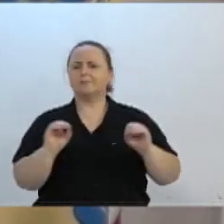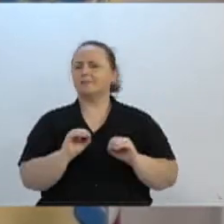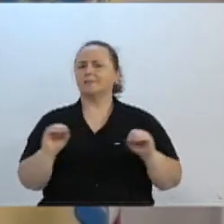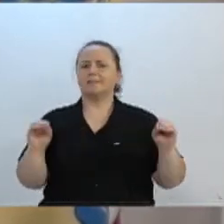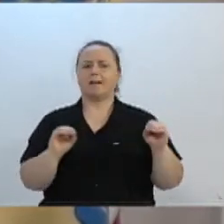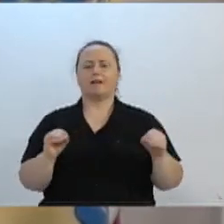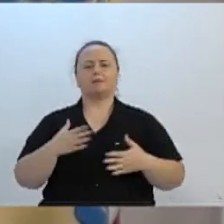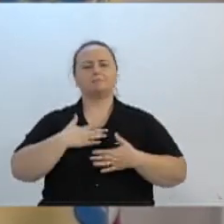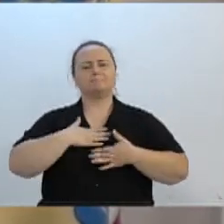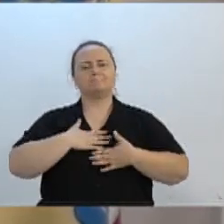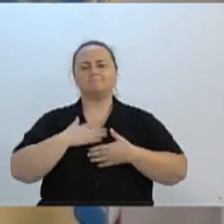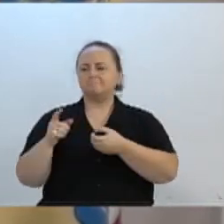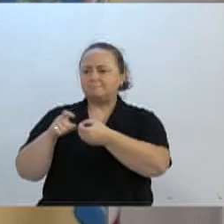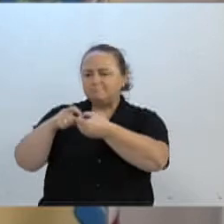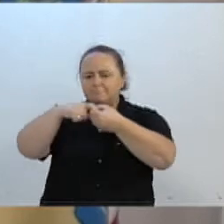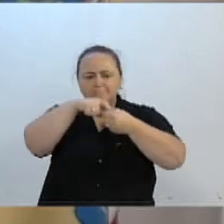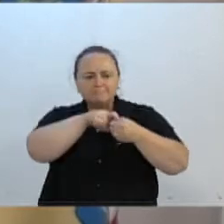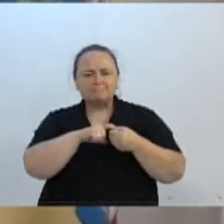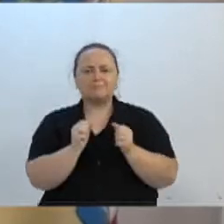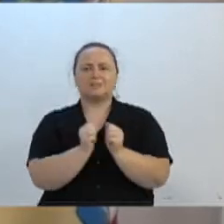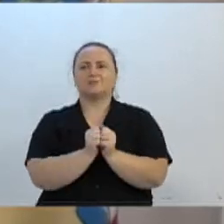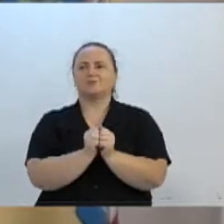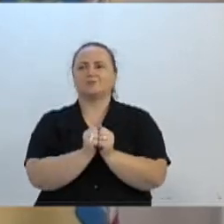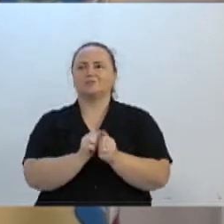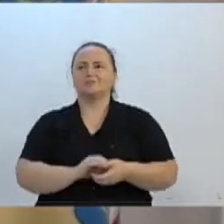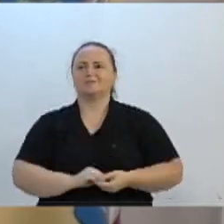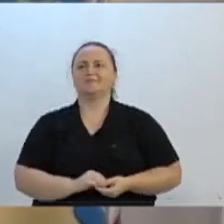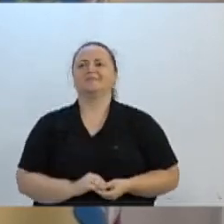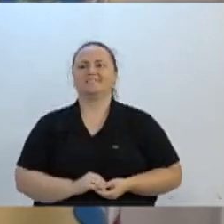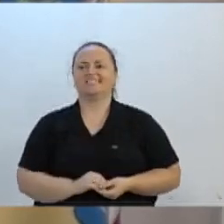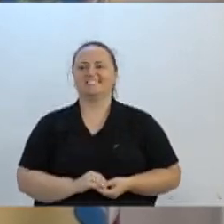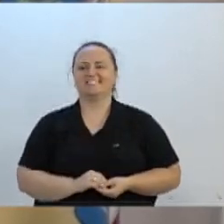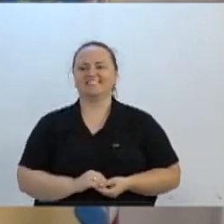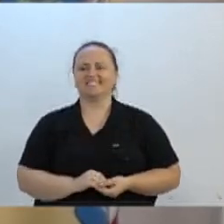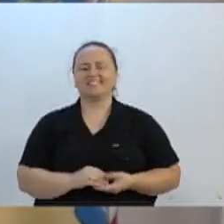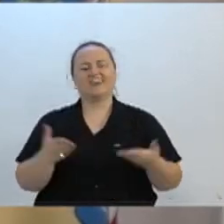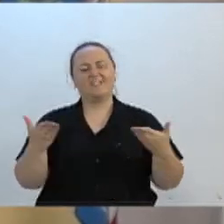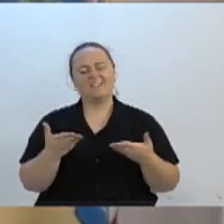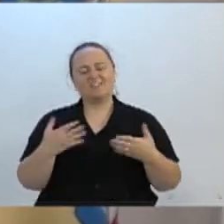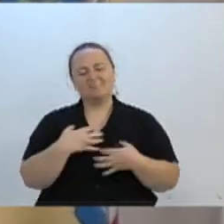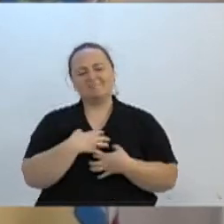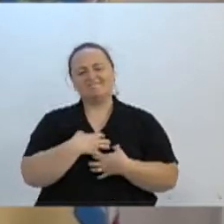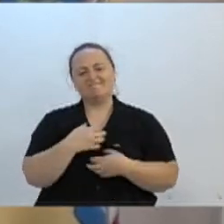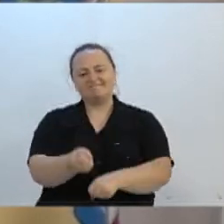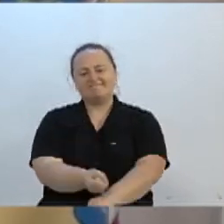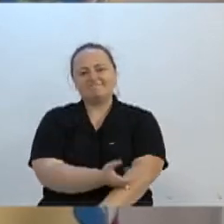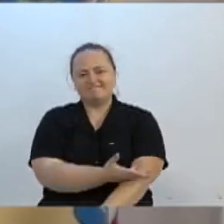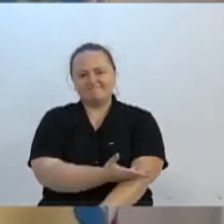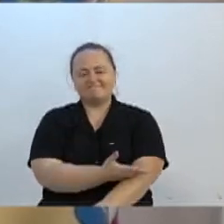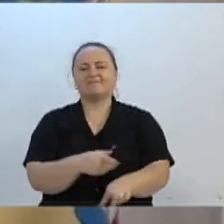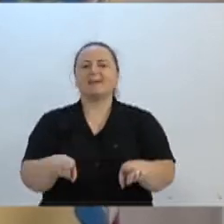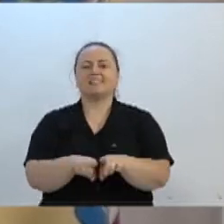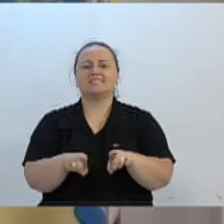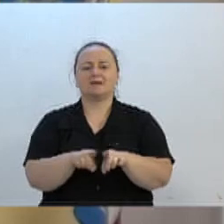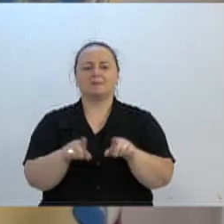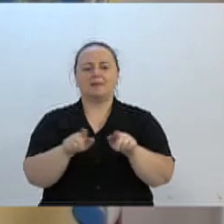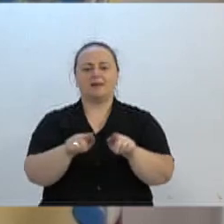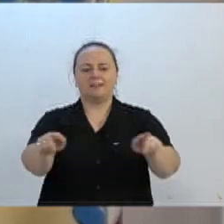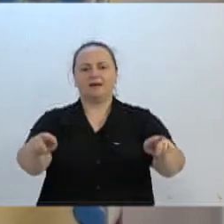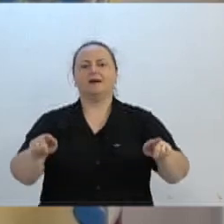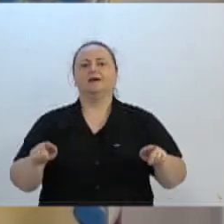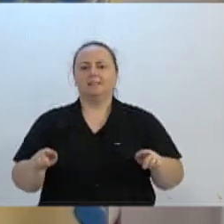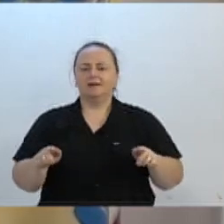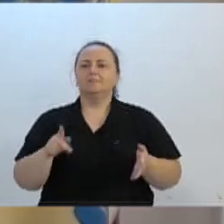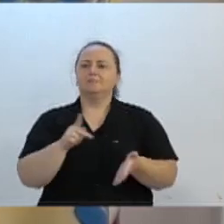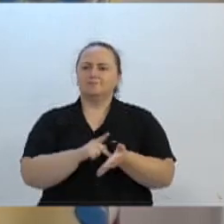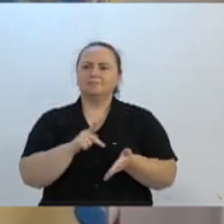parceria que a gente fez todos os mundos juntos. É difícil falar. Mas também quero agradecer em especial o meu gabinete, o